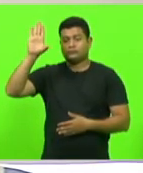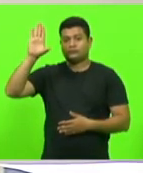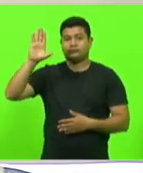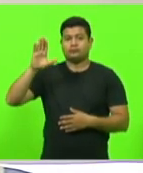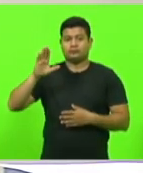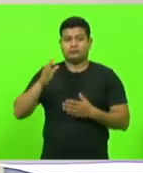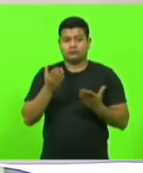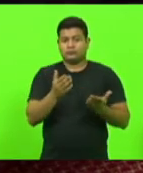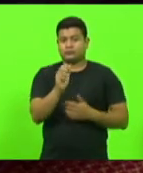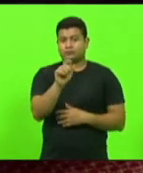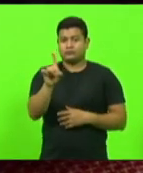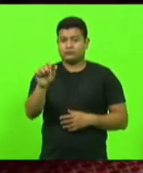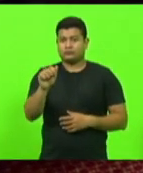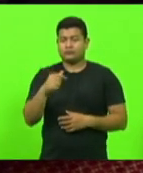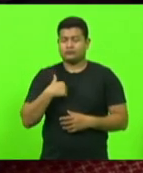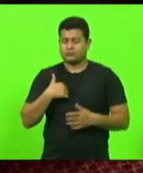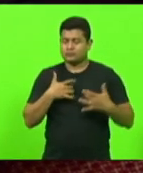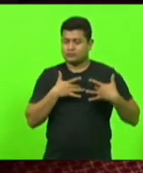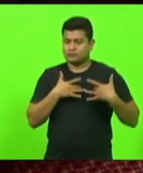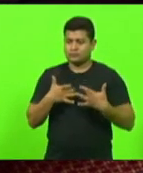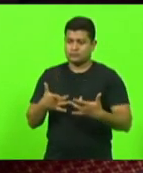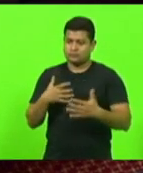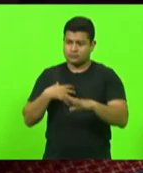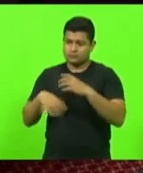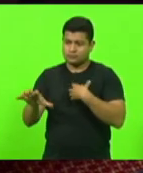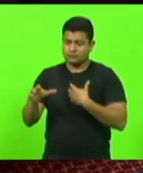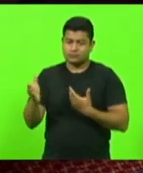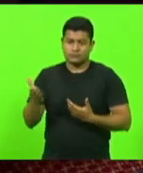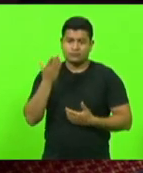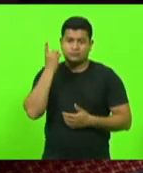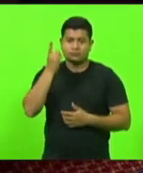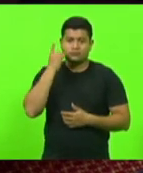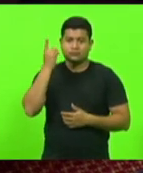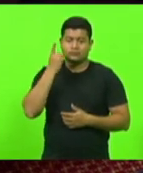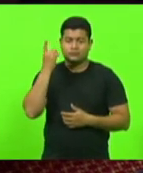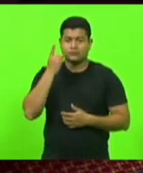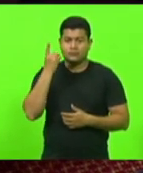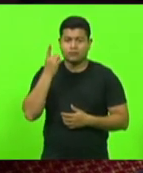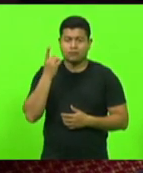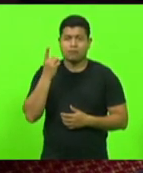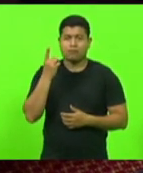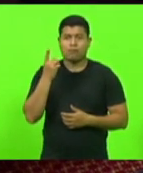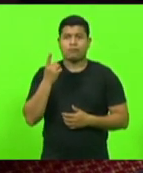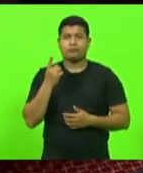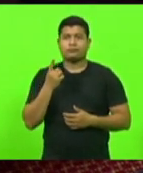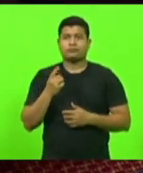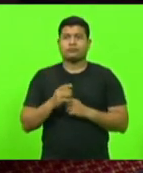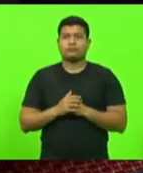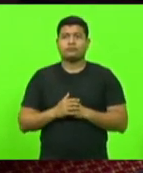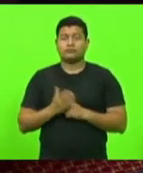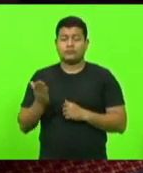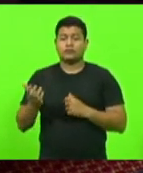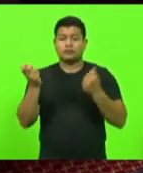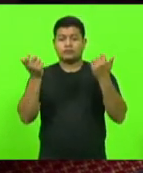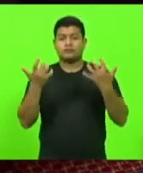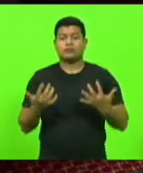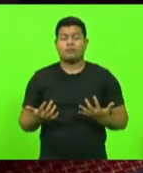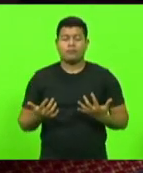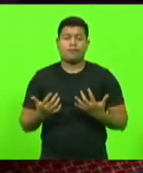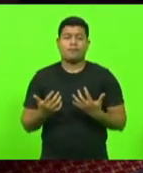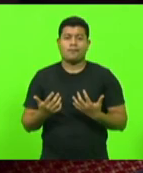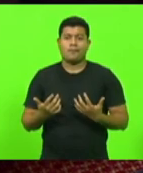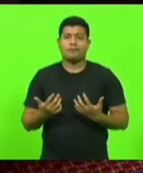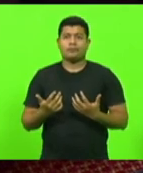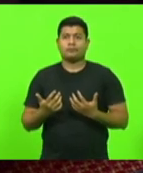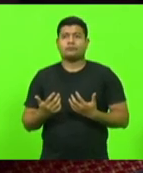solidariedade ao deputado em função do que ele disse aí agora por